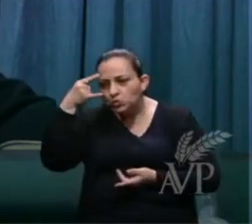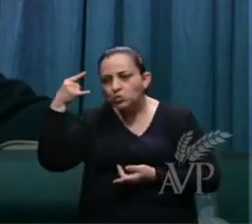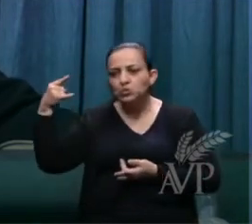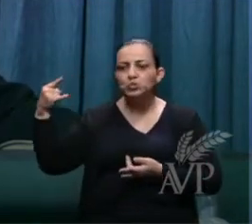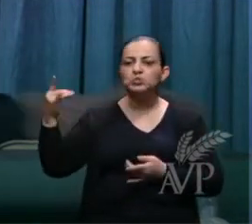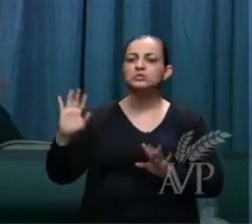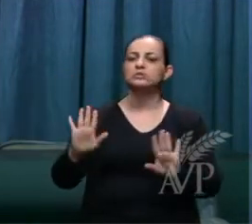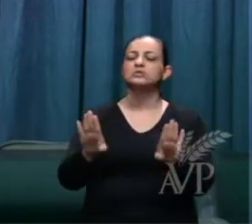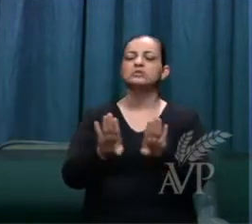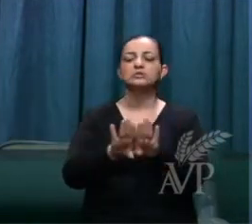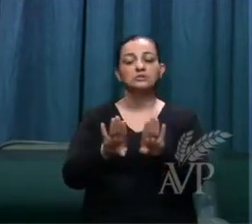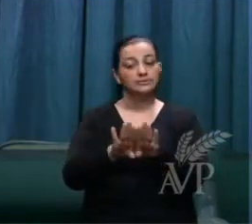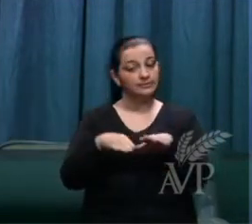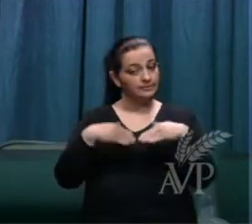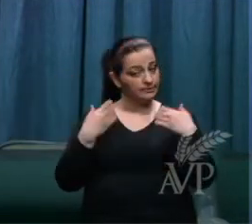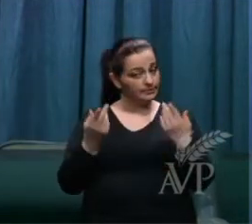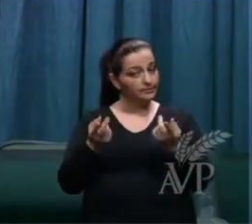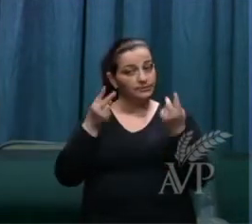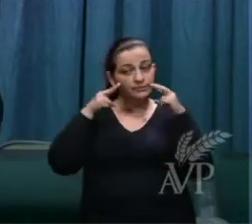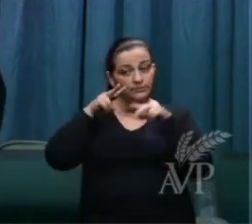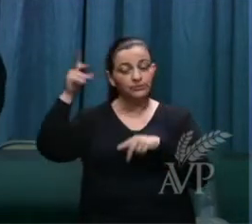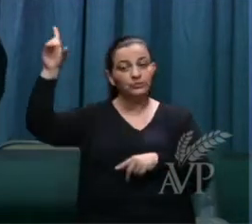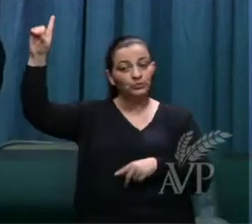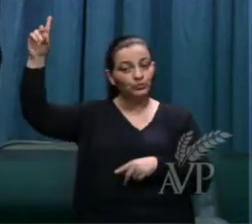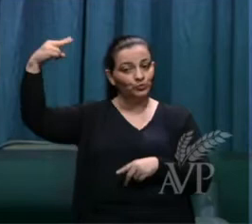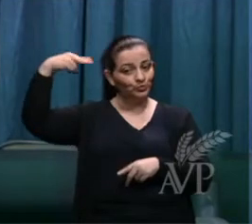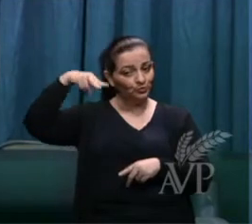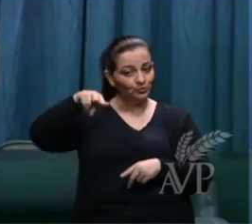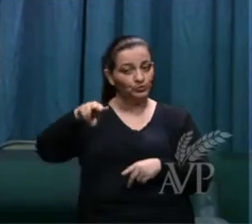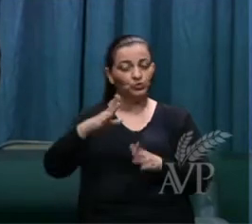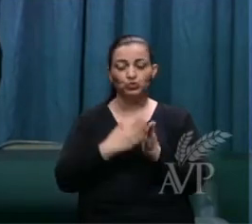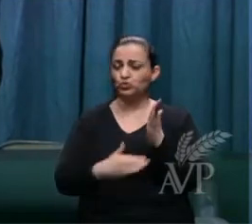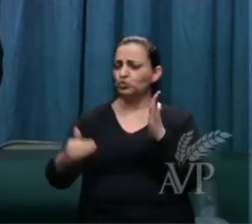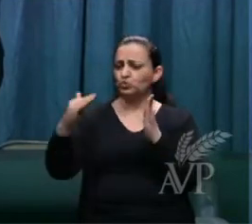então, irmãos, tudo estará ali,